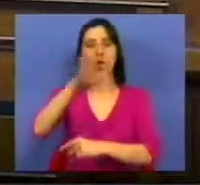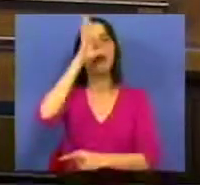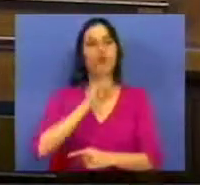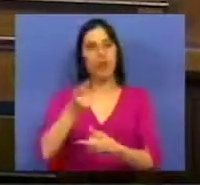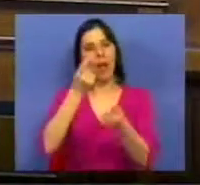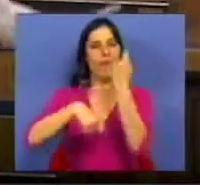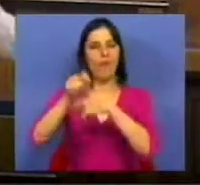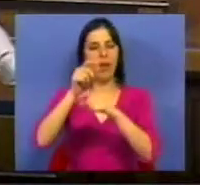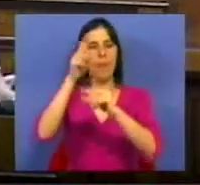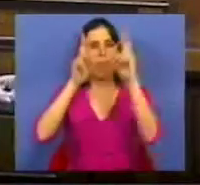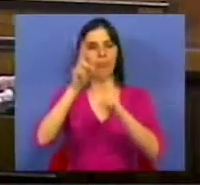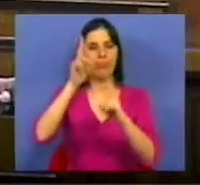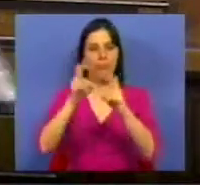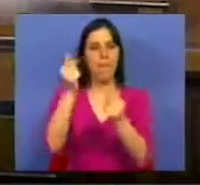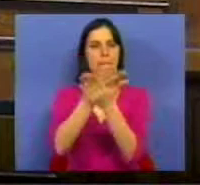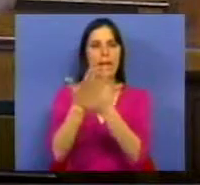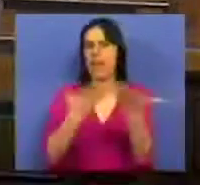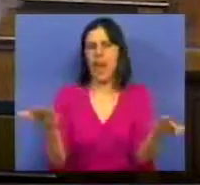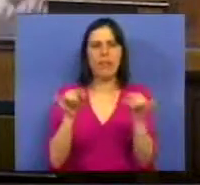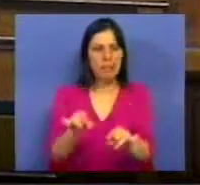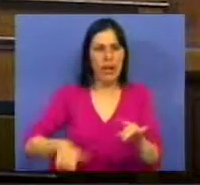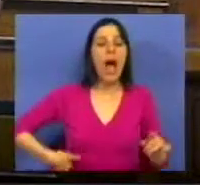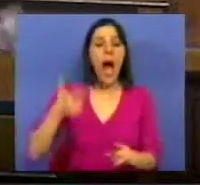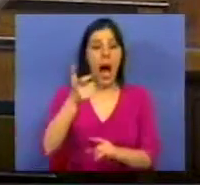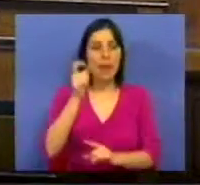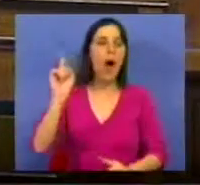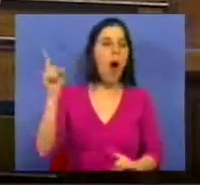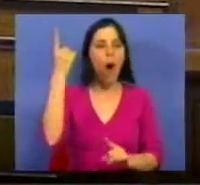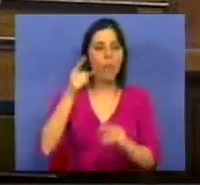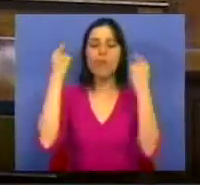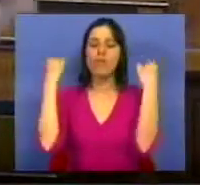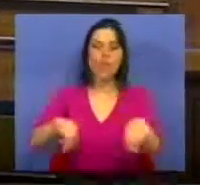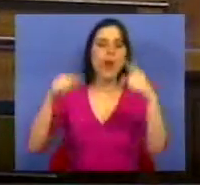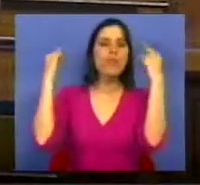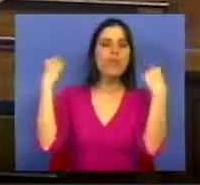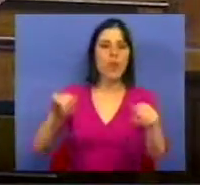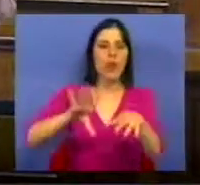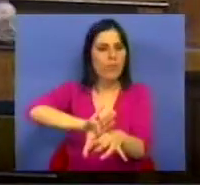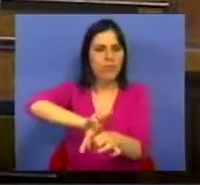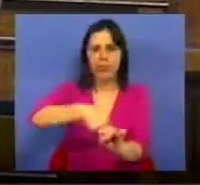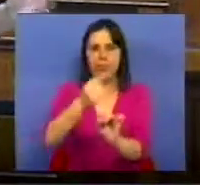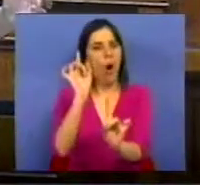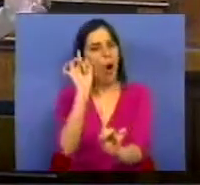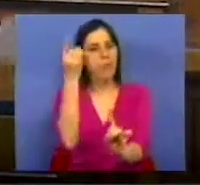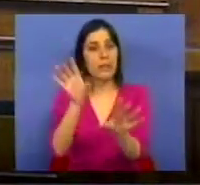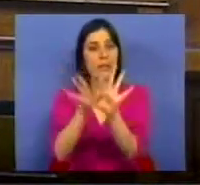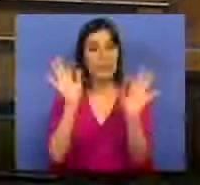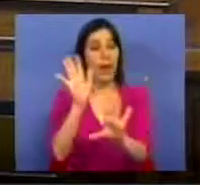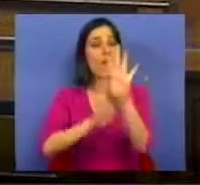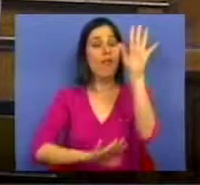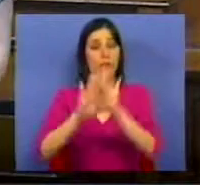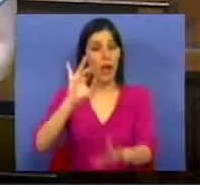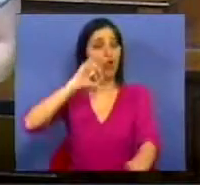está a reintroduzi-las no mercado. Essas armas deveriam ser pura e simplesmente destruídas, como se faz, aliás,